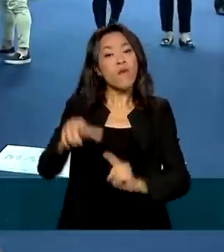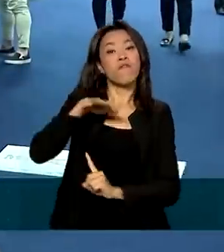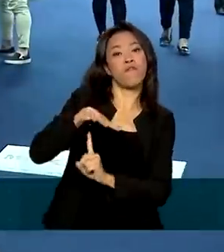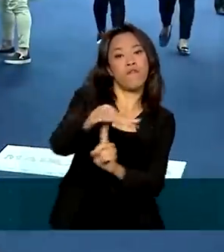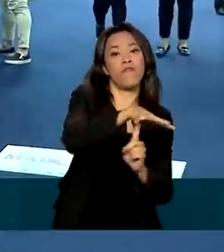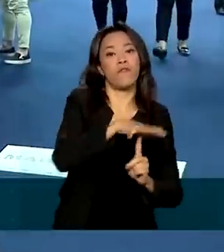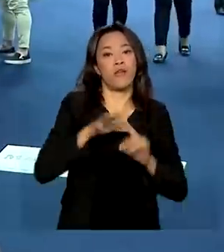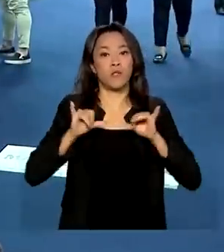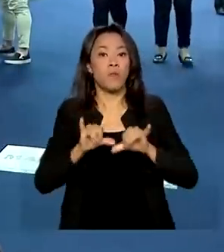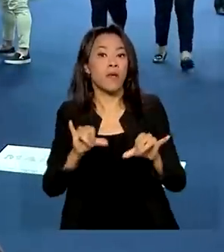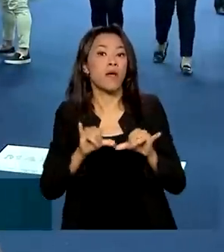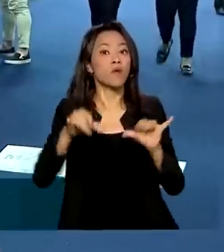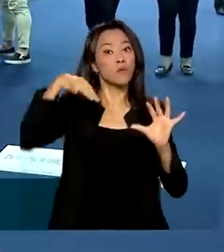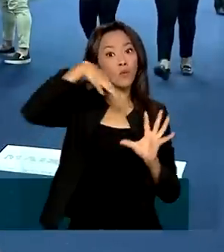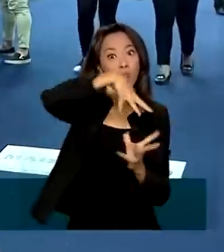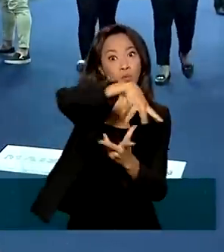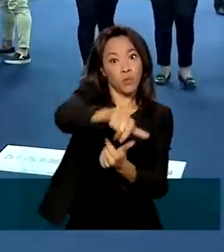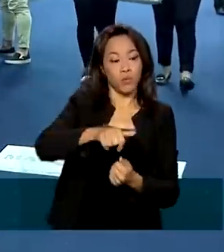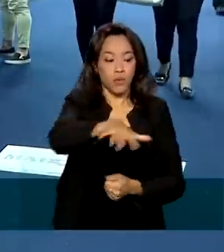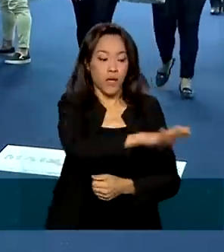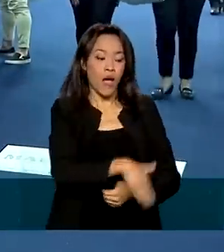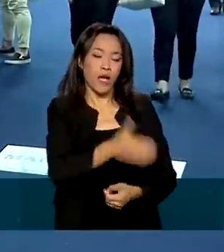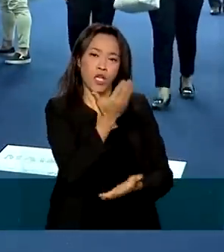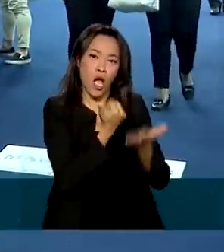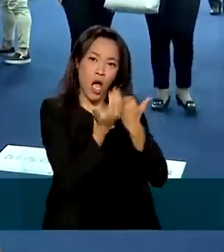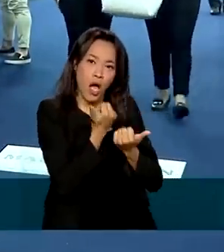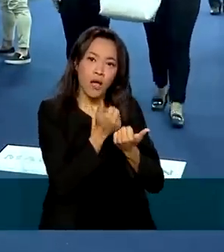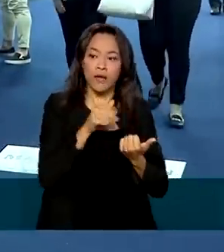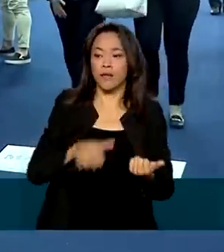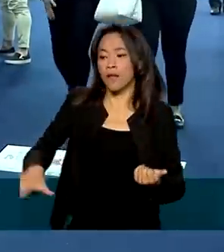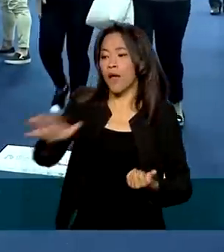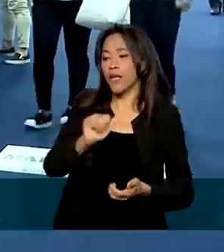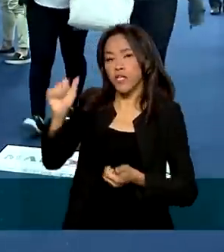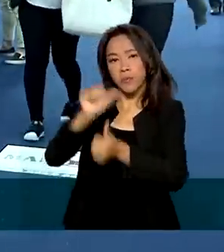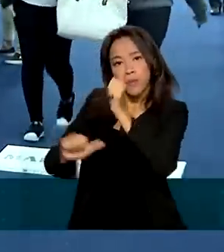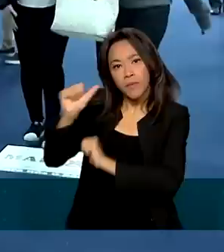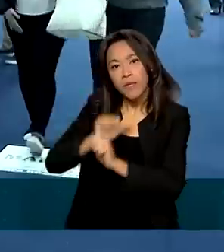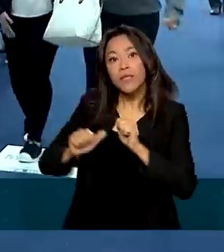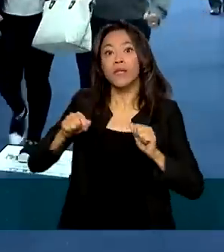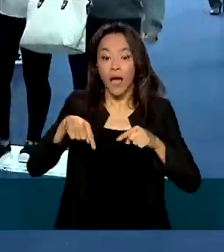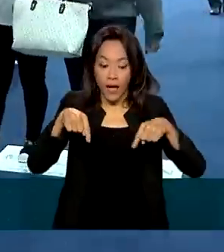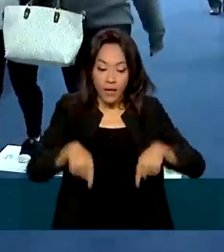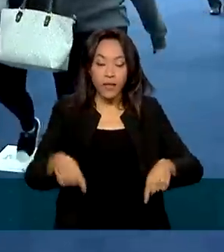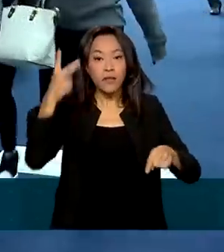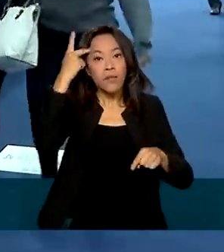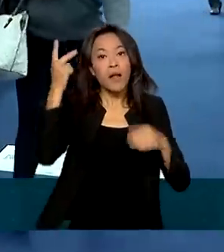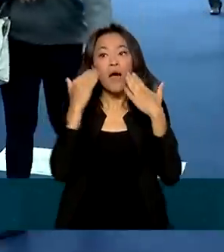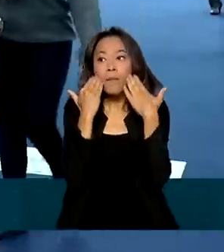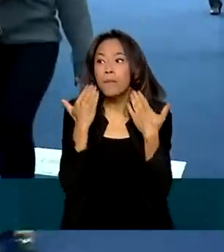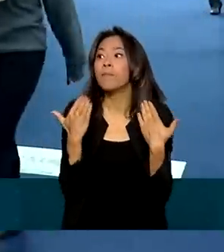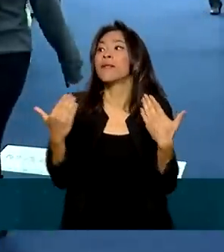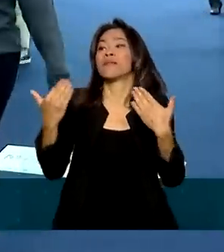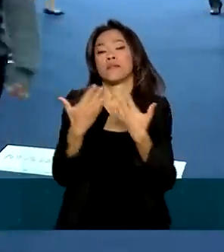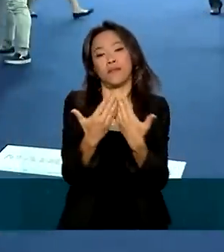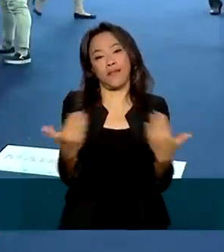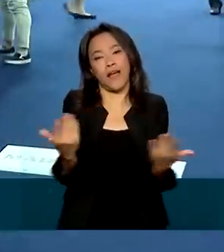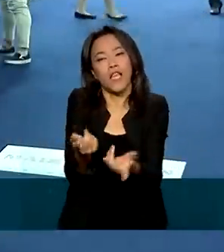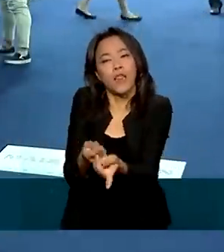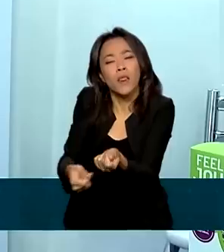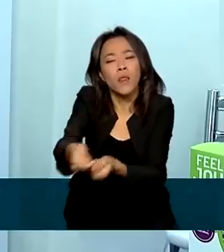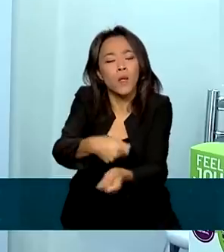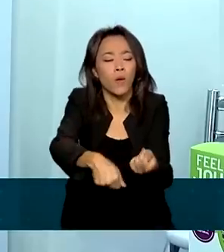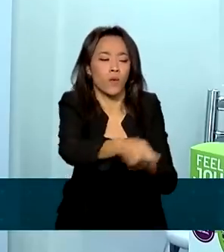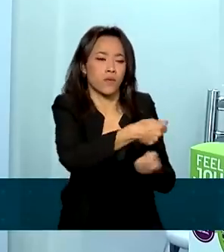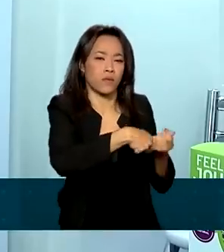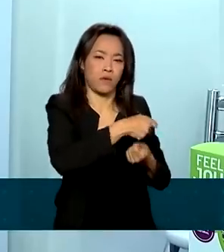expositores do setor de alimentos e bebidas que estão aqui em São Paulo para apresentar os produtos e fazer negócios.